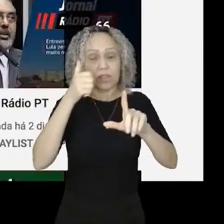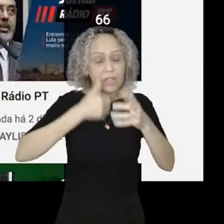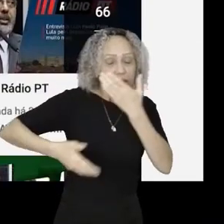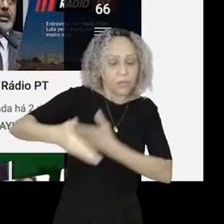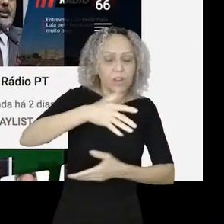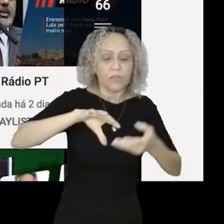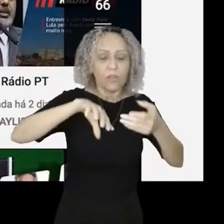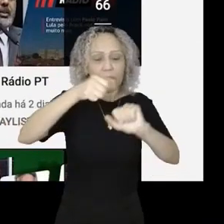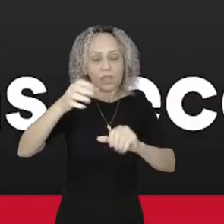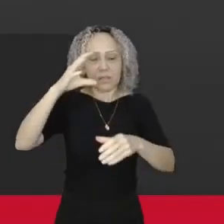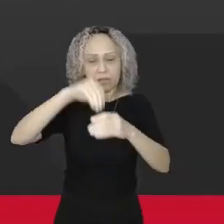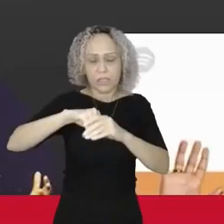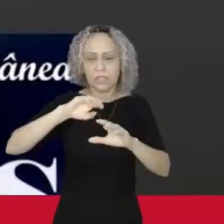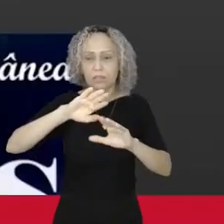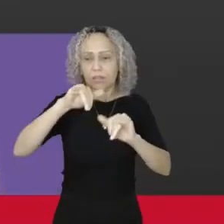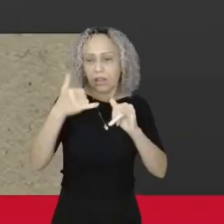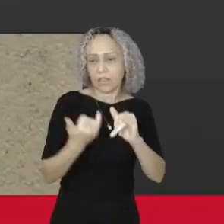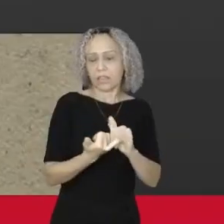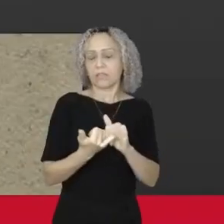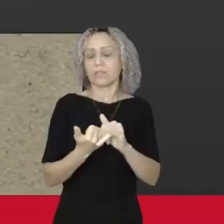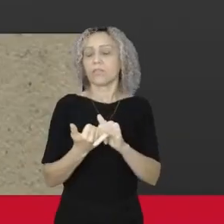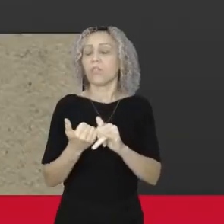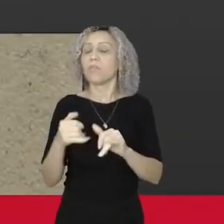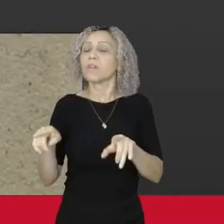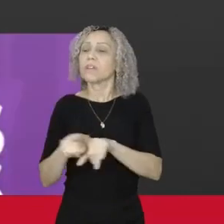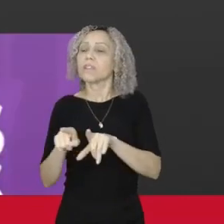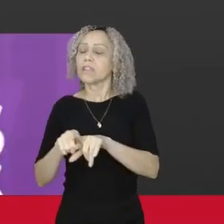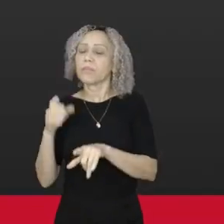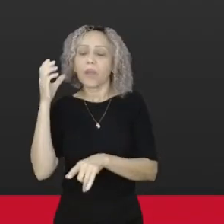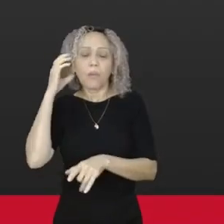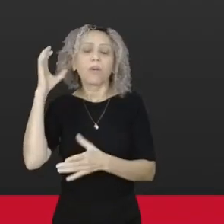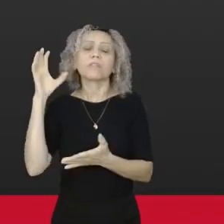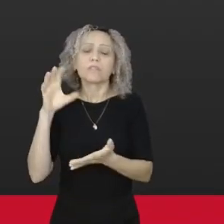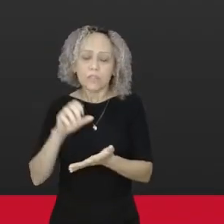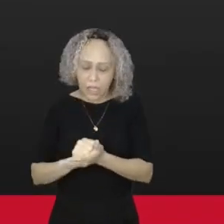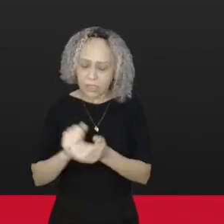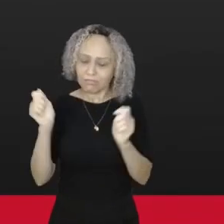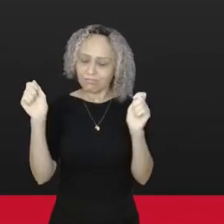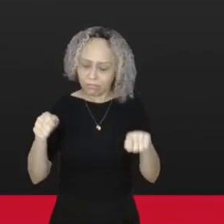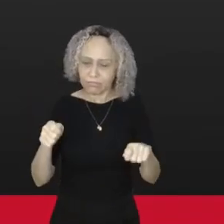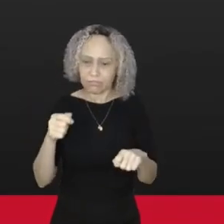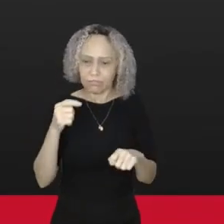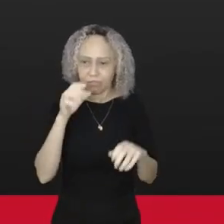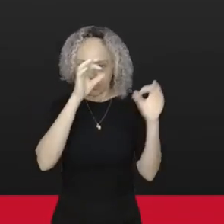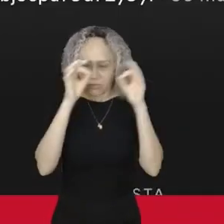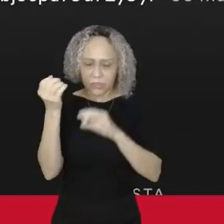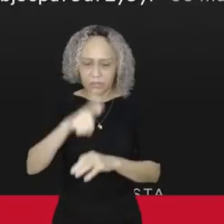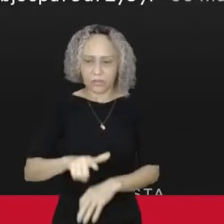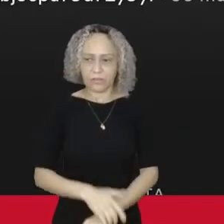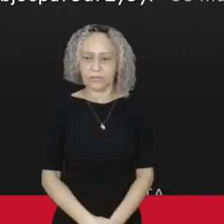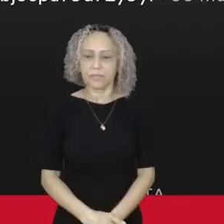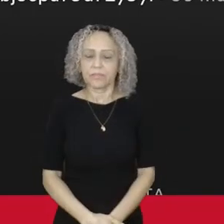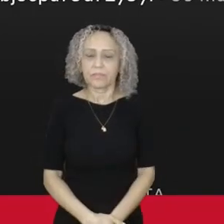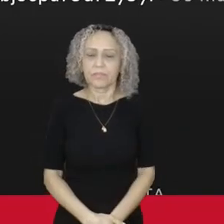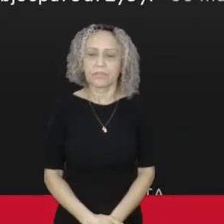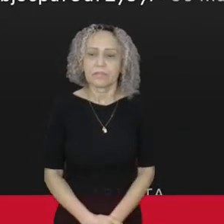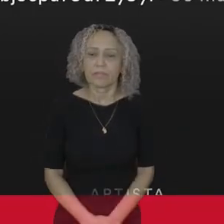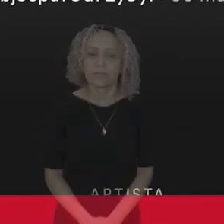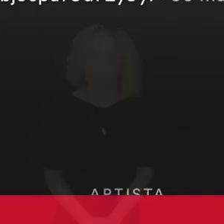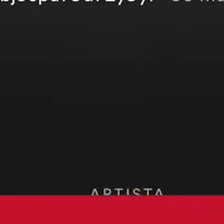Luta TV PT no Youtube Ou em formato De podcast No Spotify E do Brasil em D